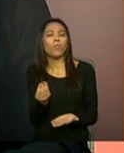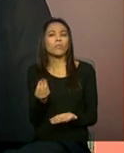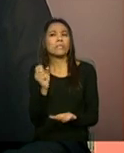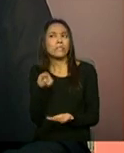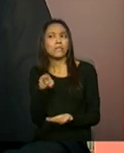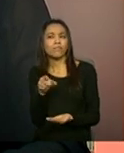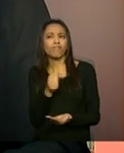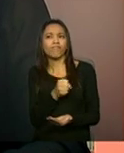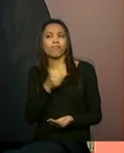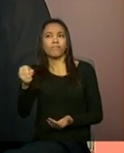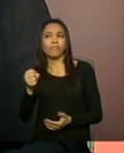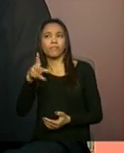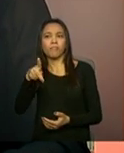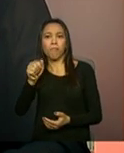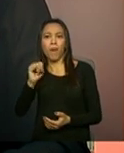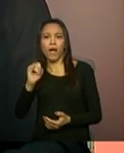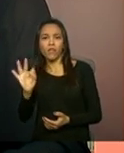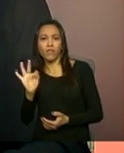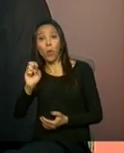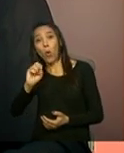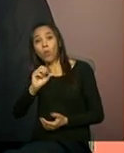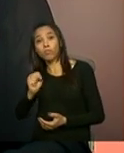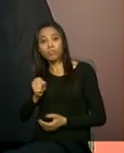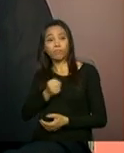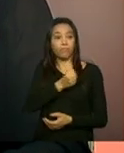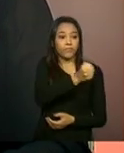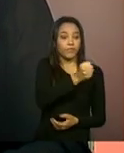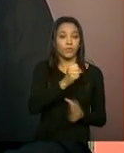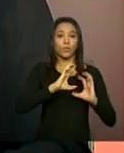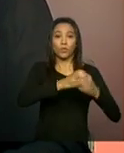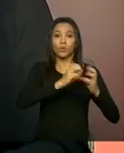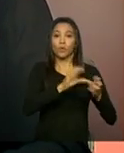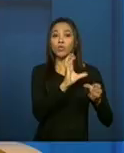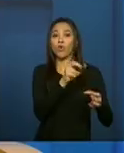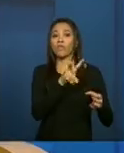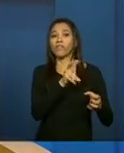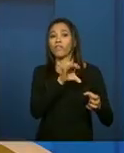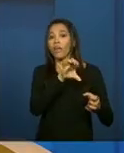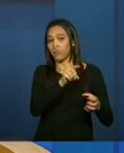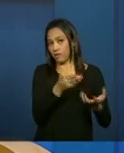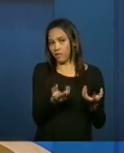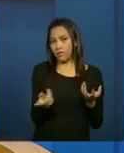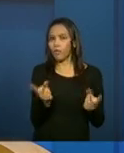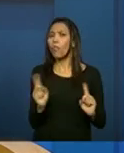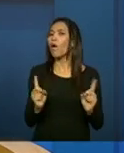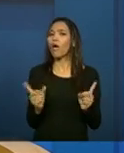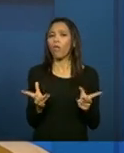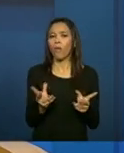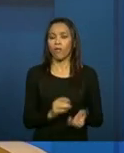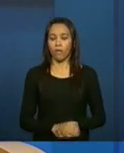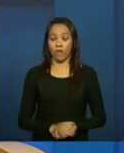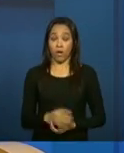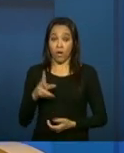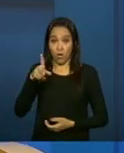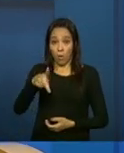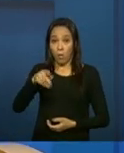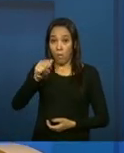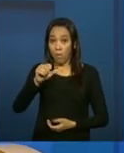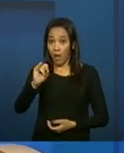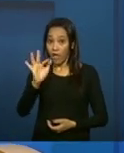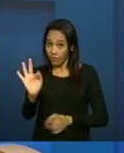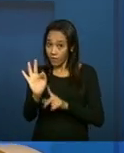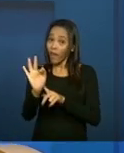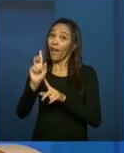PAIF ou no serviço de convivência? Olha, o PAIF é o foco do trabalho na proteção social